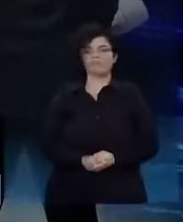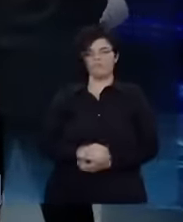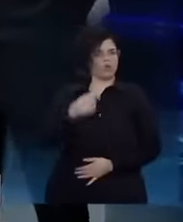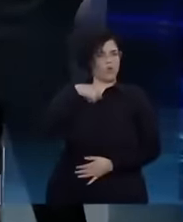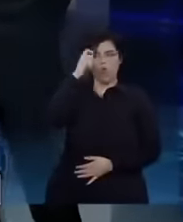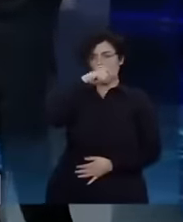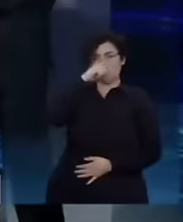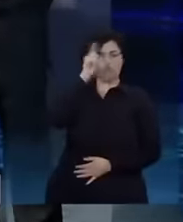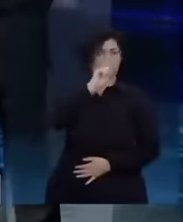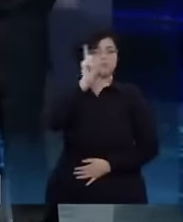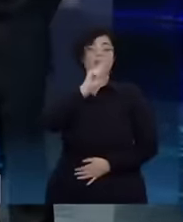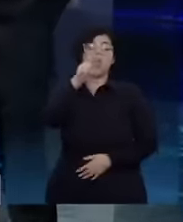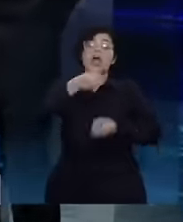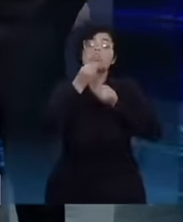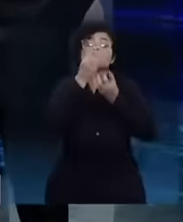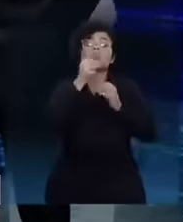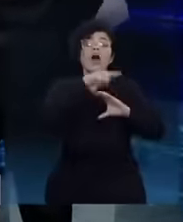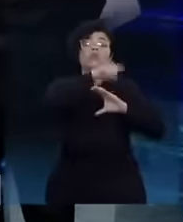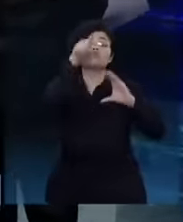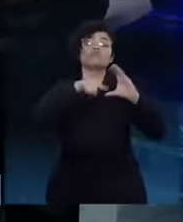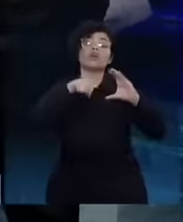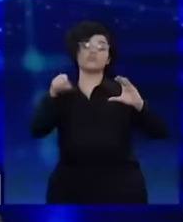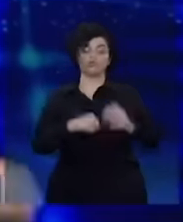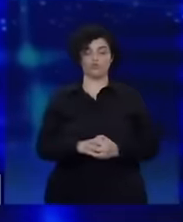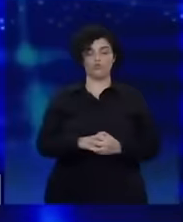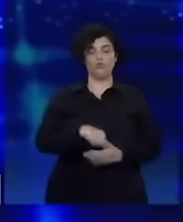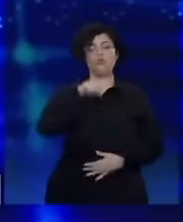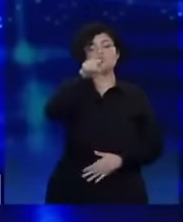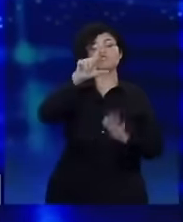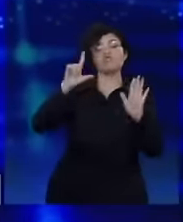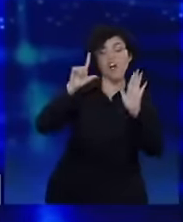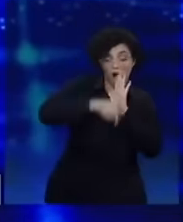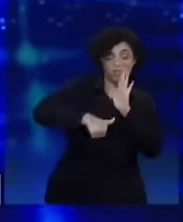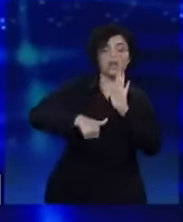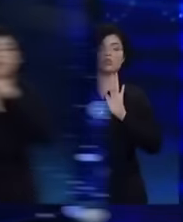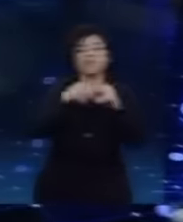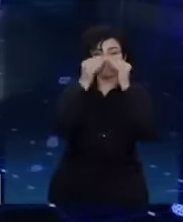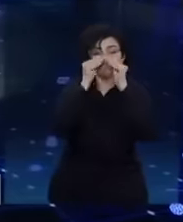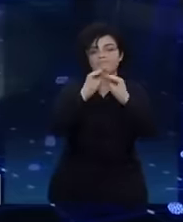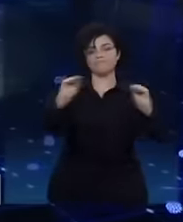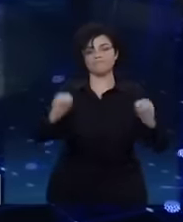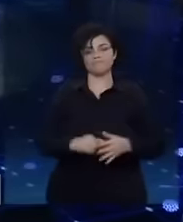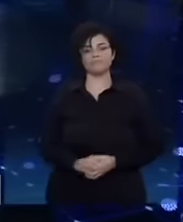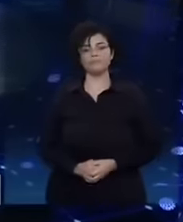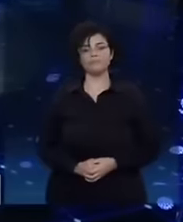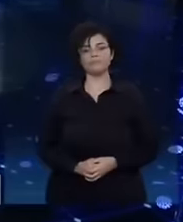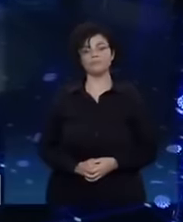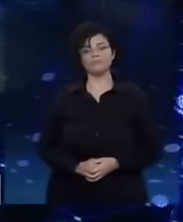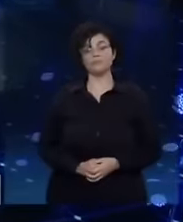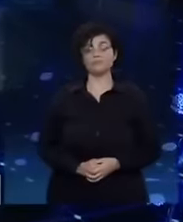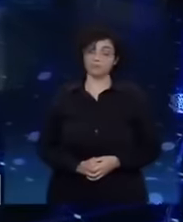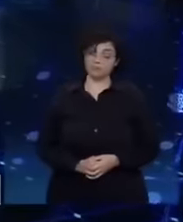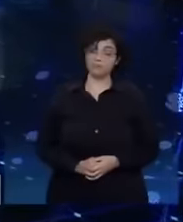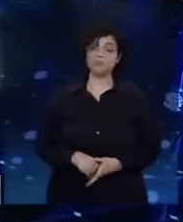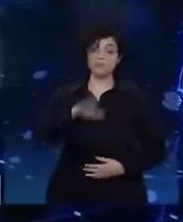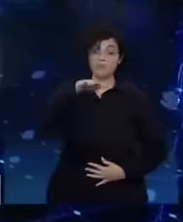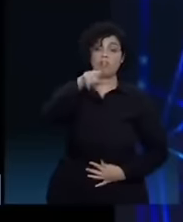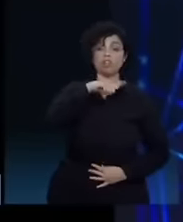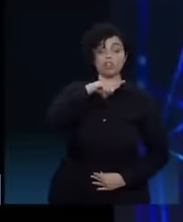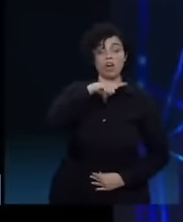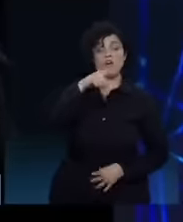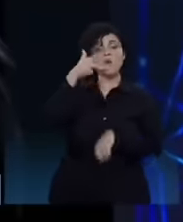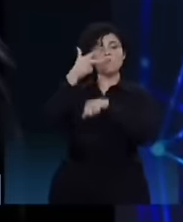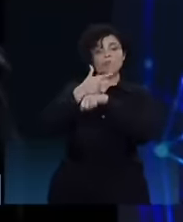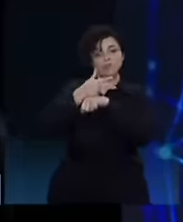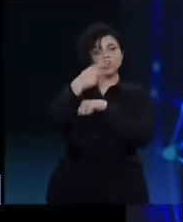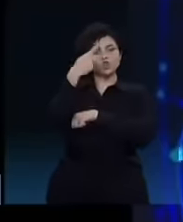mentirosas. São dados científicos. O senhor atrasou a vacina. É, Sr. Lula, tem um vídeo do senhor. O senhor dando,